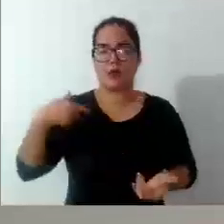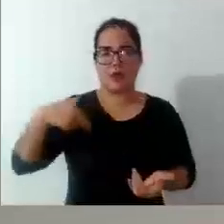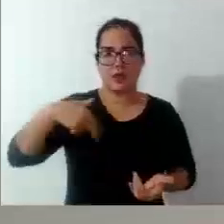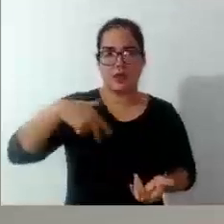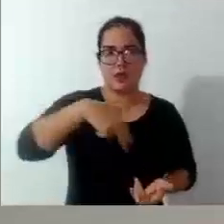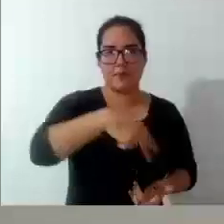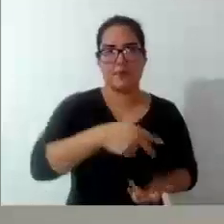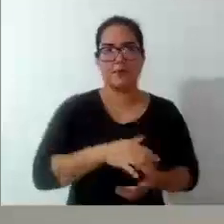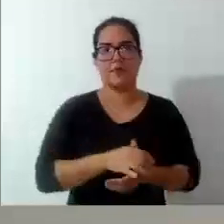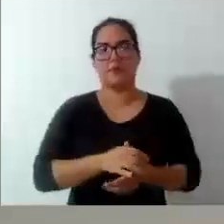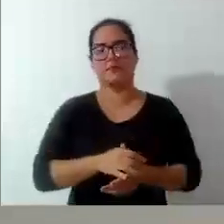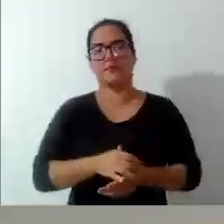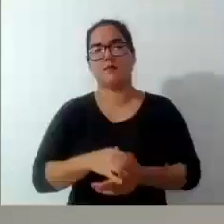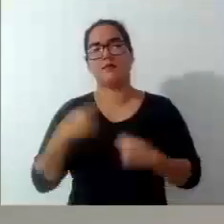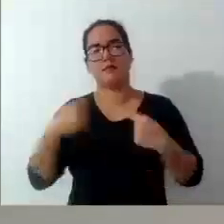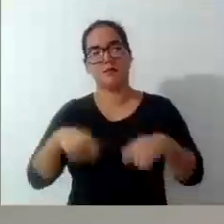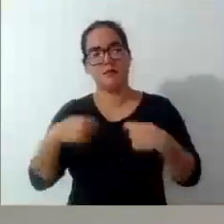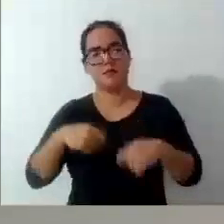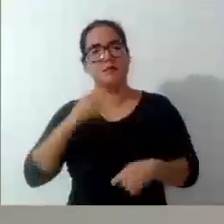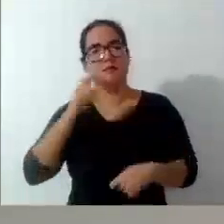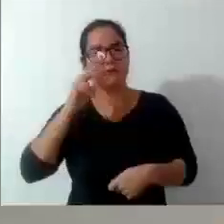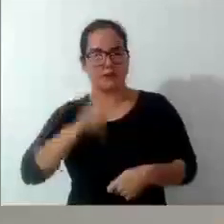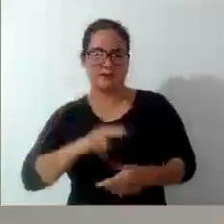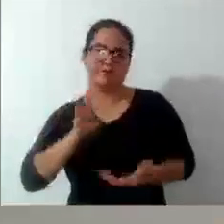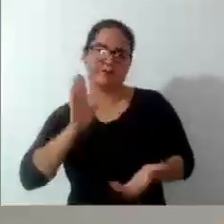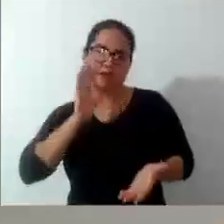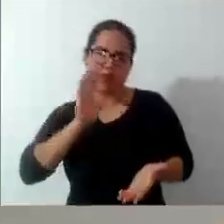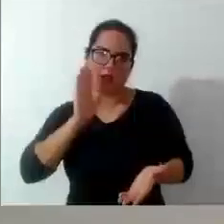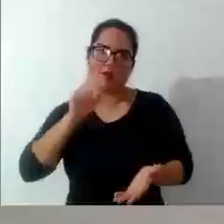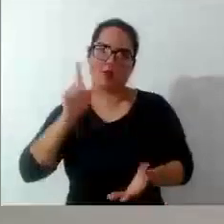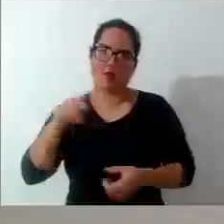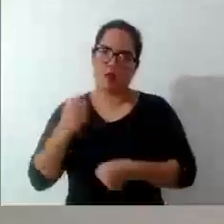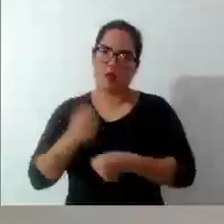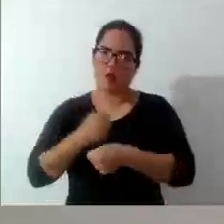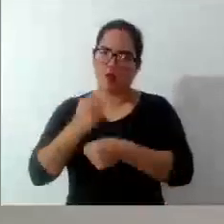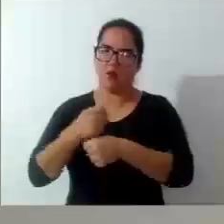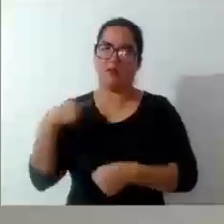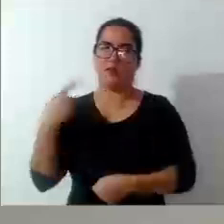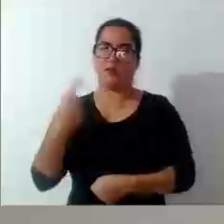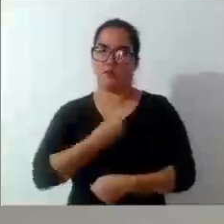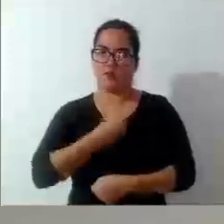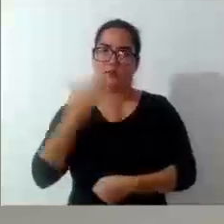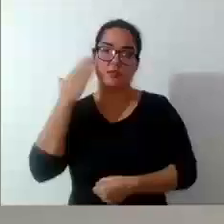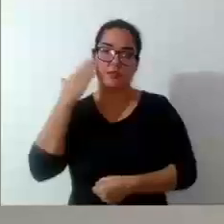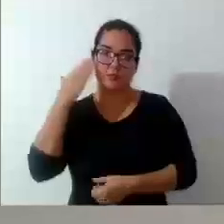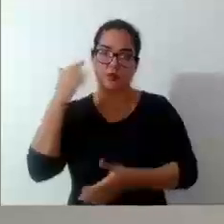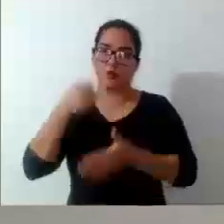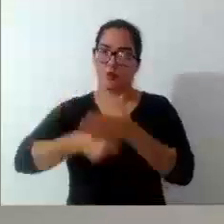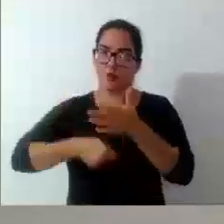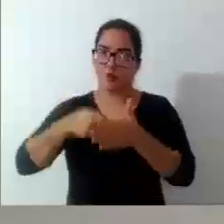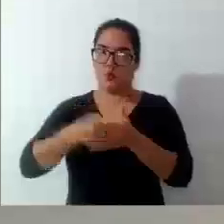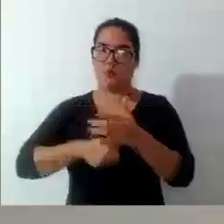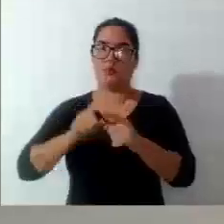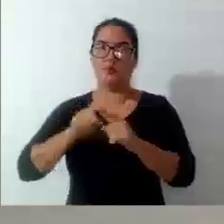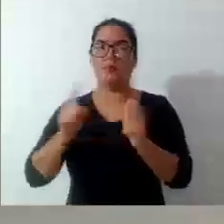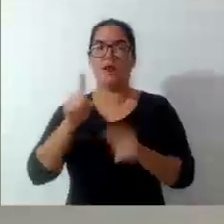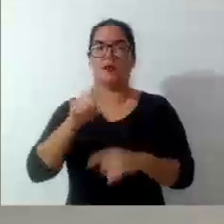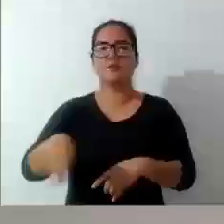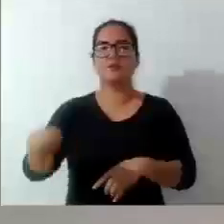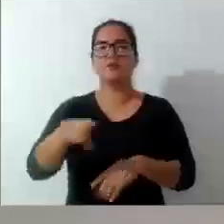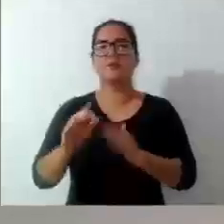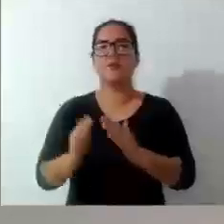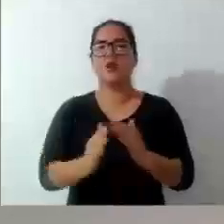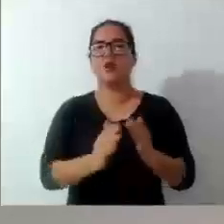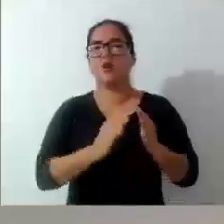precisa ver. Claro, é uma obra, a gente sabe a luta que é, mas aqueles moradores precisam de